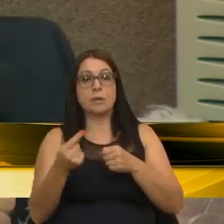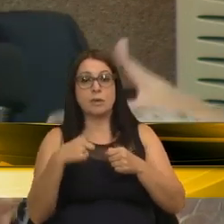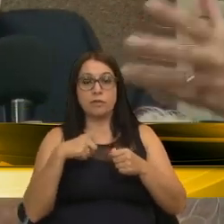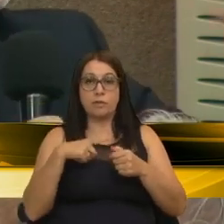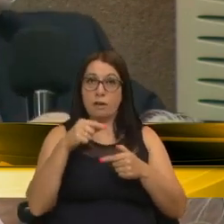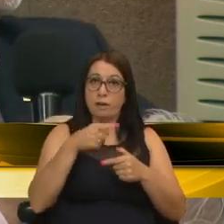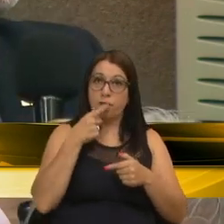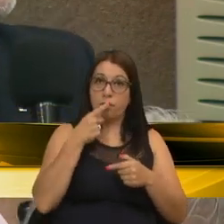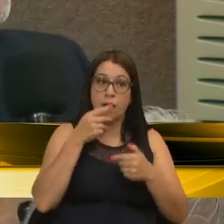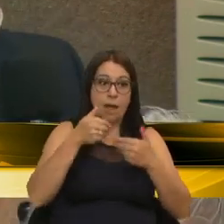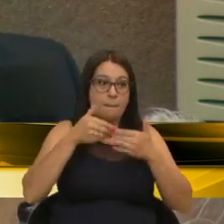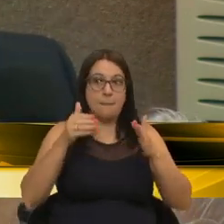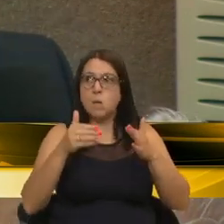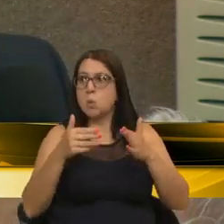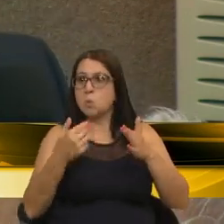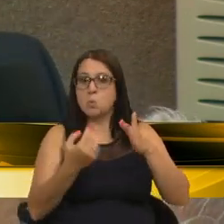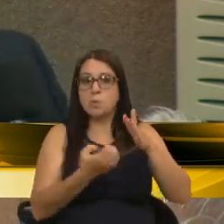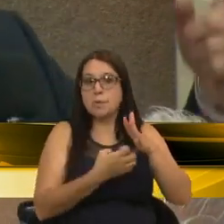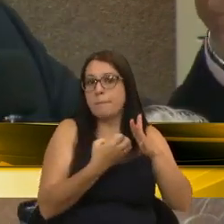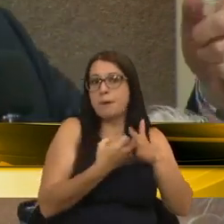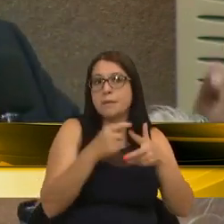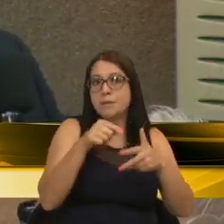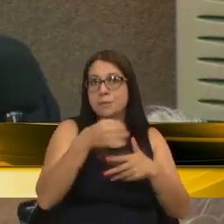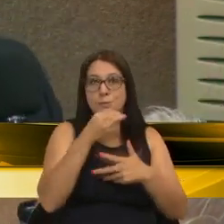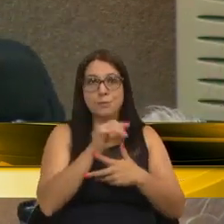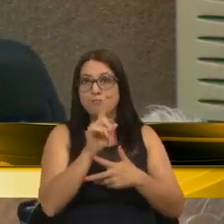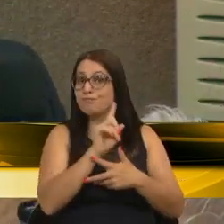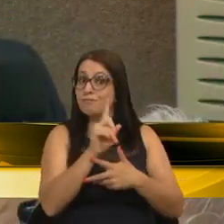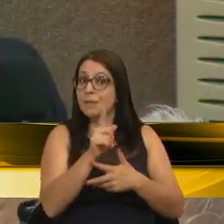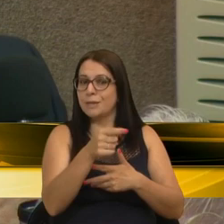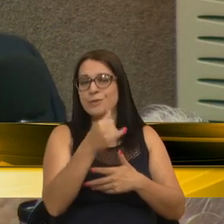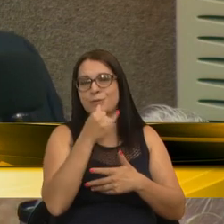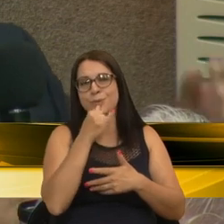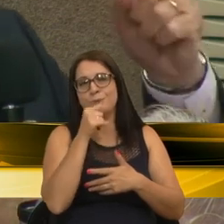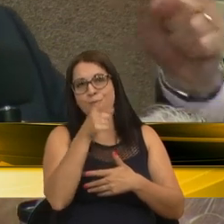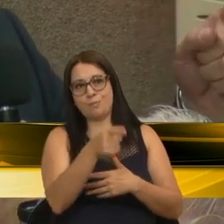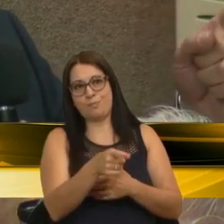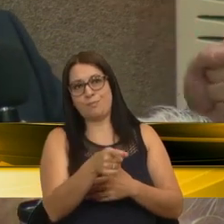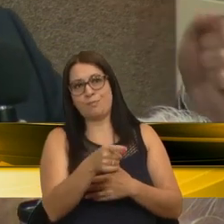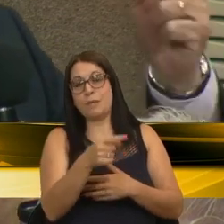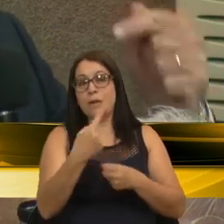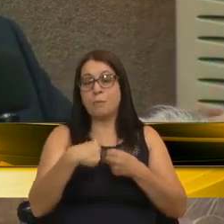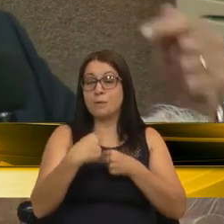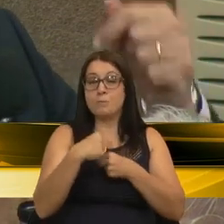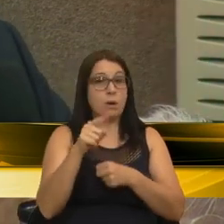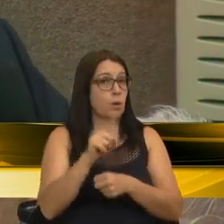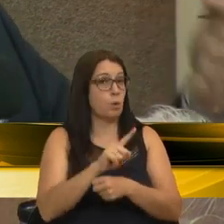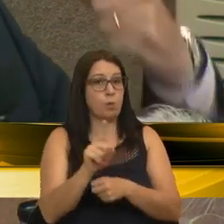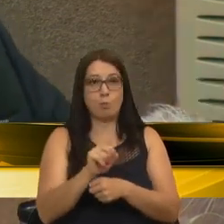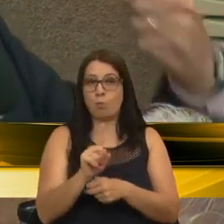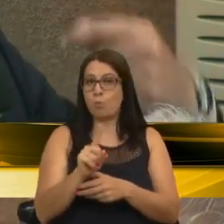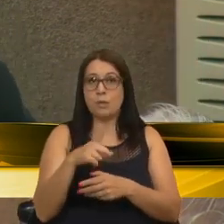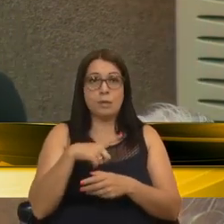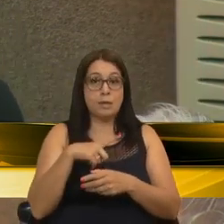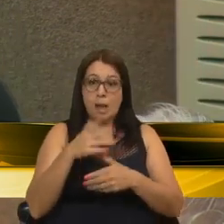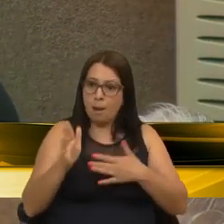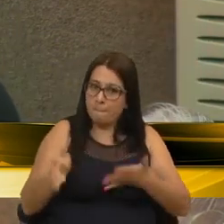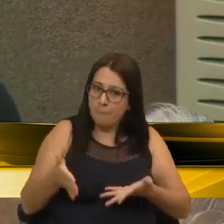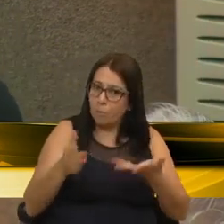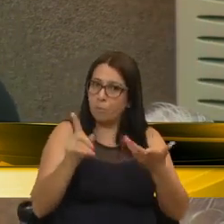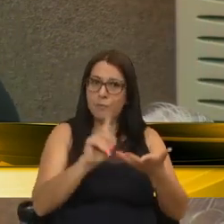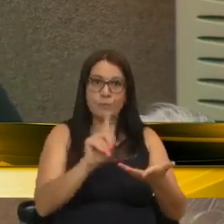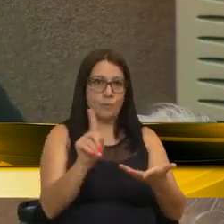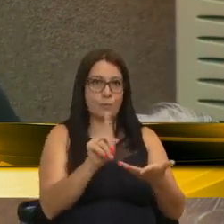peito, abriu tantas empresas em Caxias do Sul, ali está o exemplo, de que o município não está promovendo